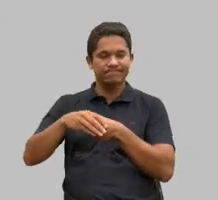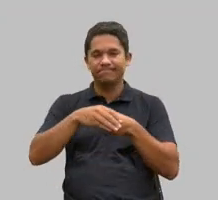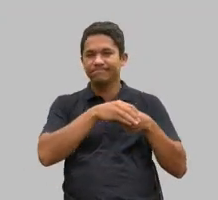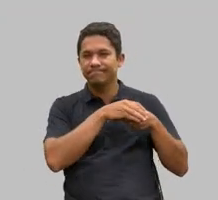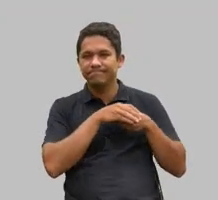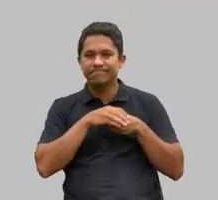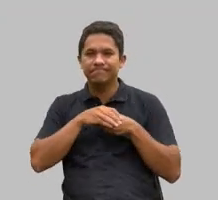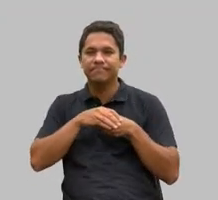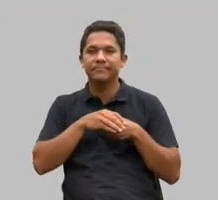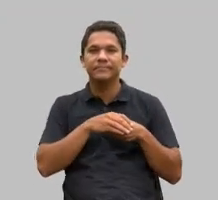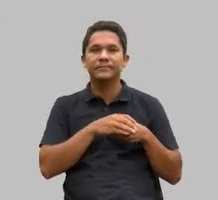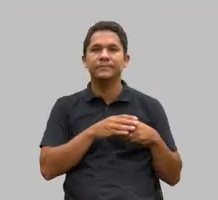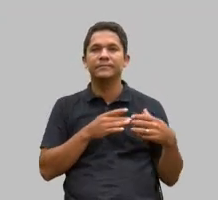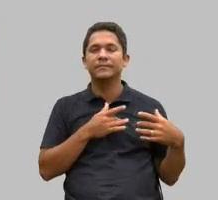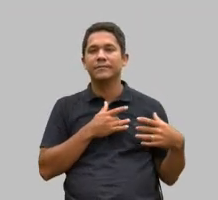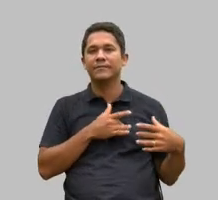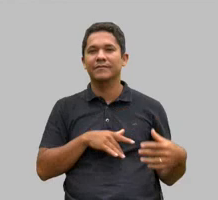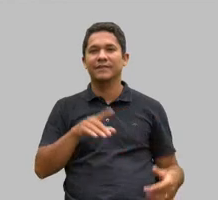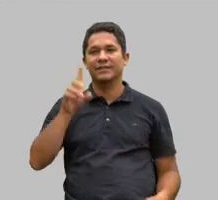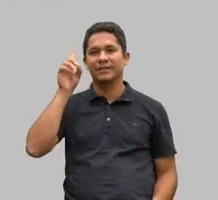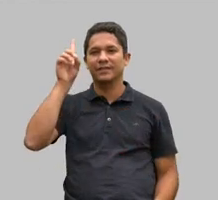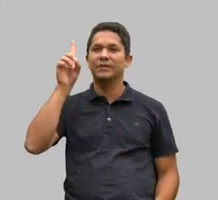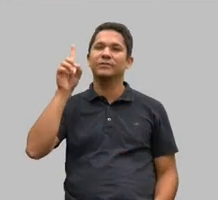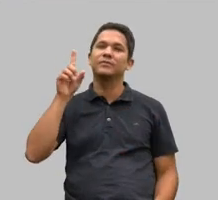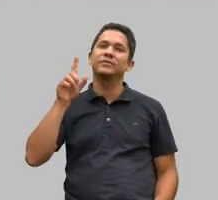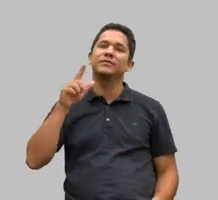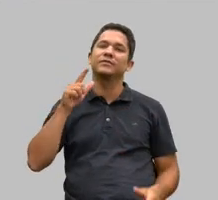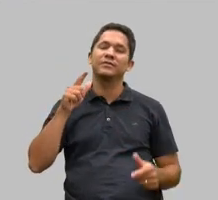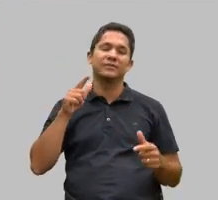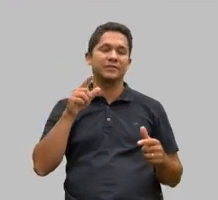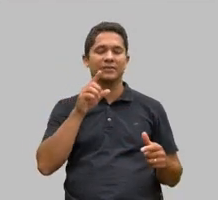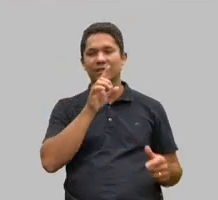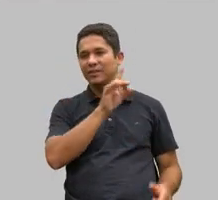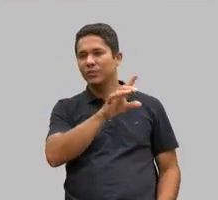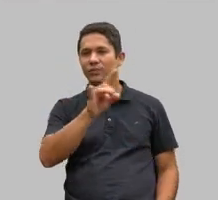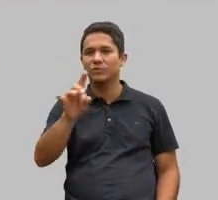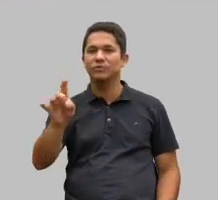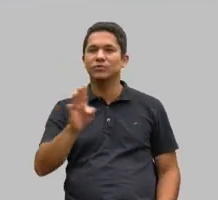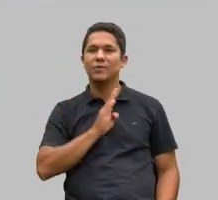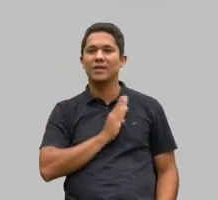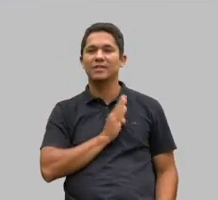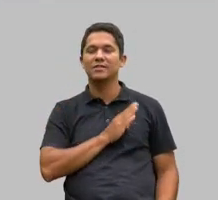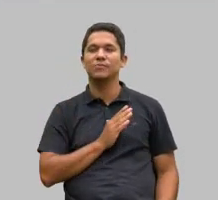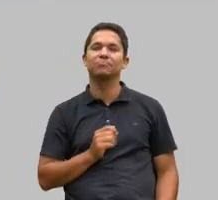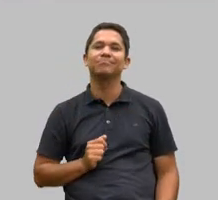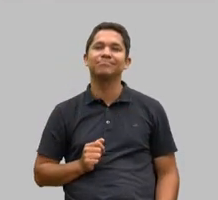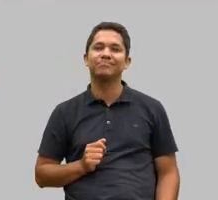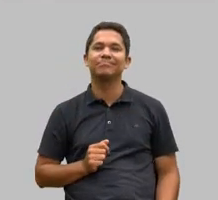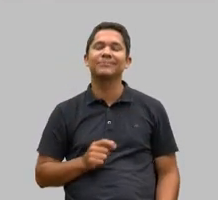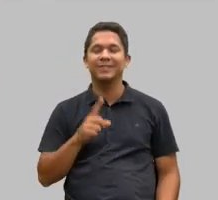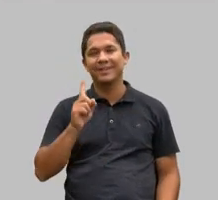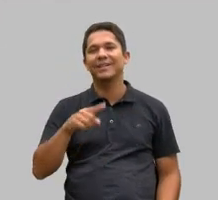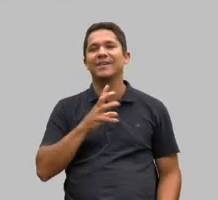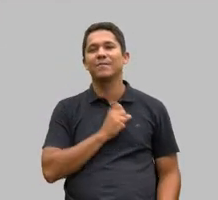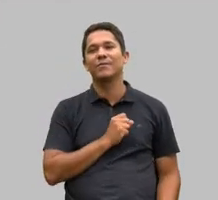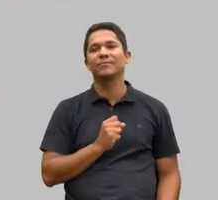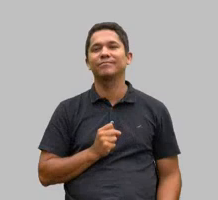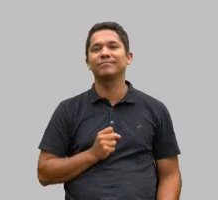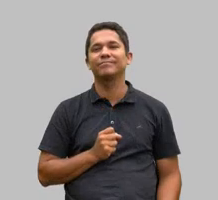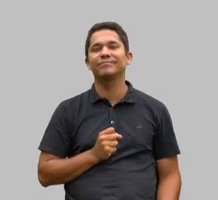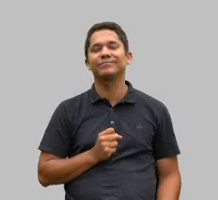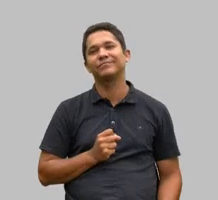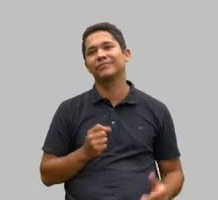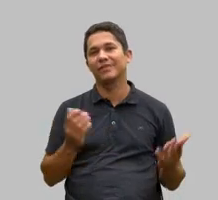misericórdia de Deus atuando no coração de todos nós isso é amor hoje